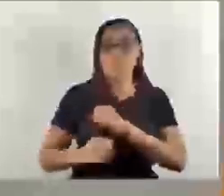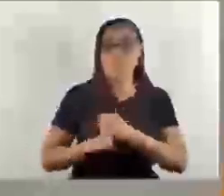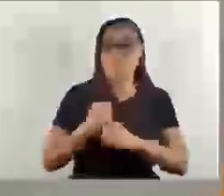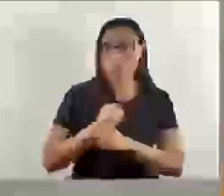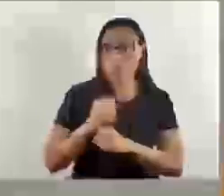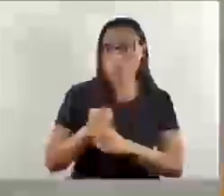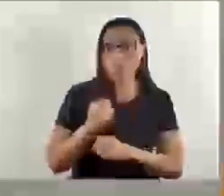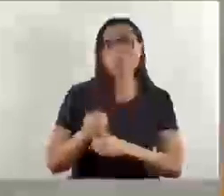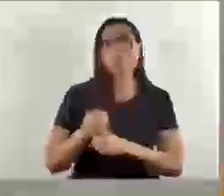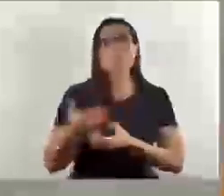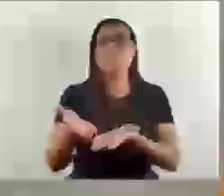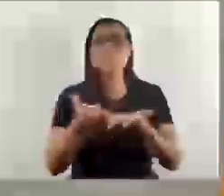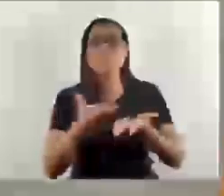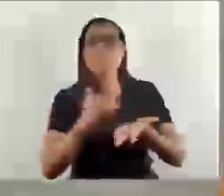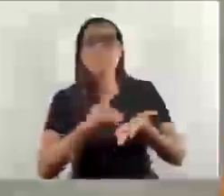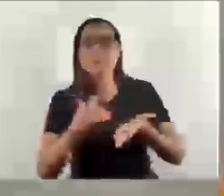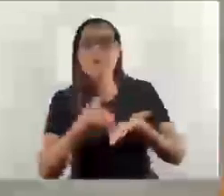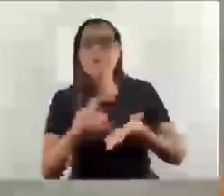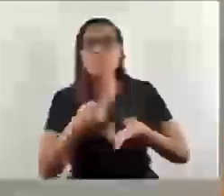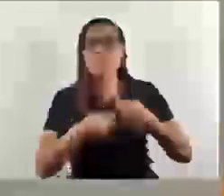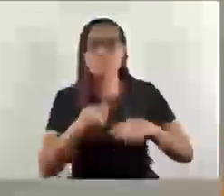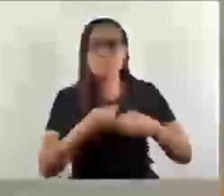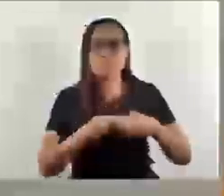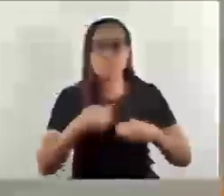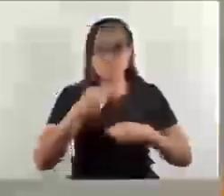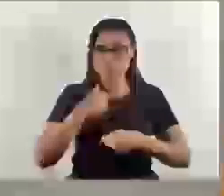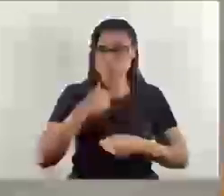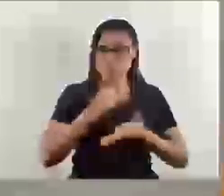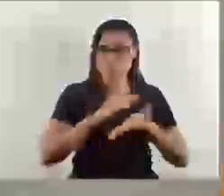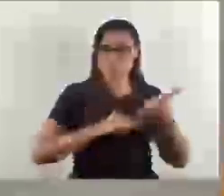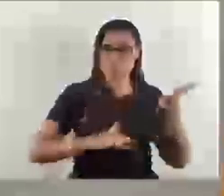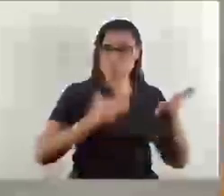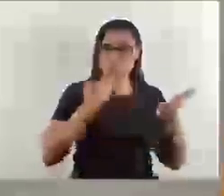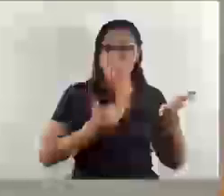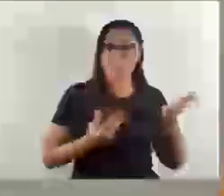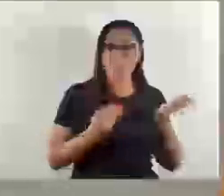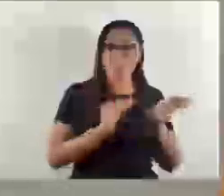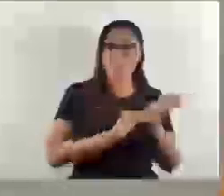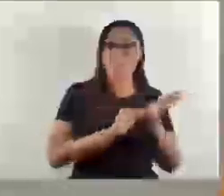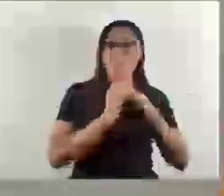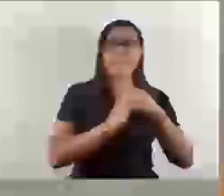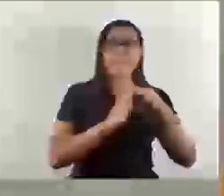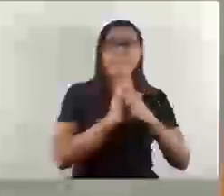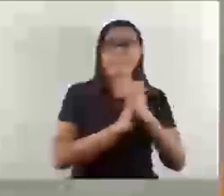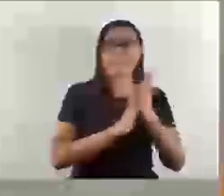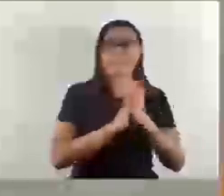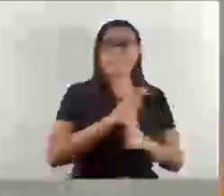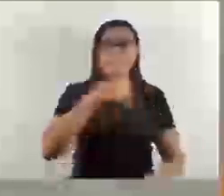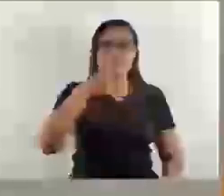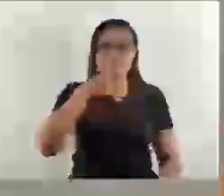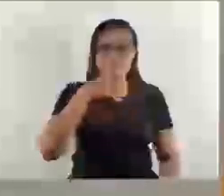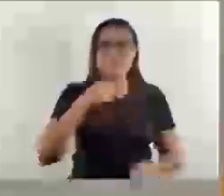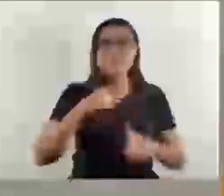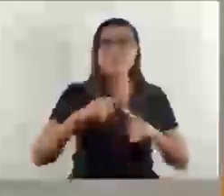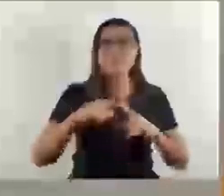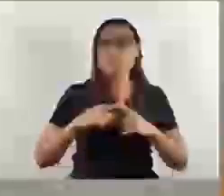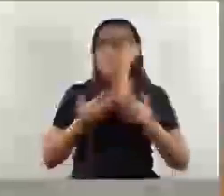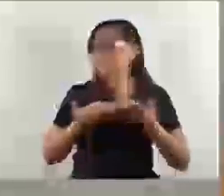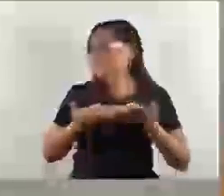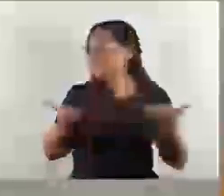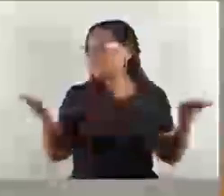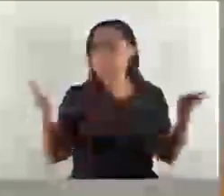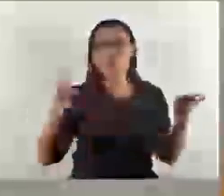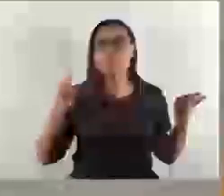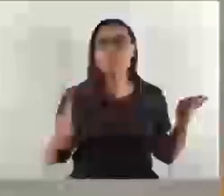administração. No meu requerimento, não tinha empresas, mas fica aqui a minha tristeza, porque a mesa diretora não tinha tomado essa